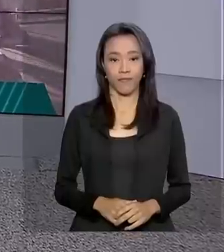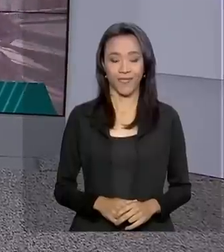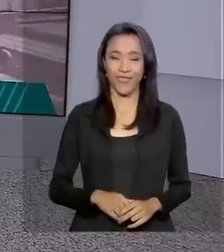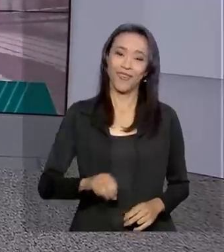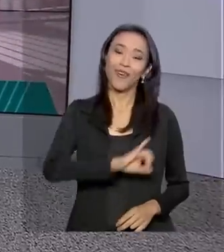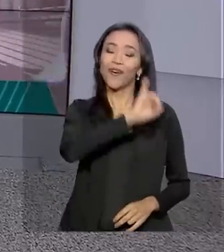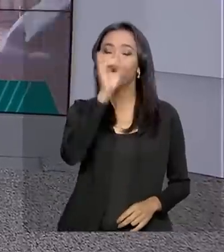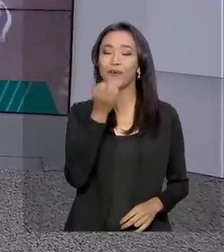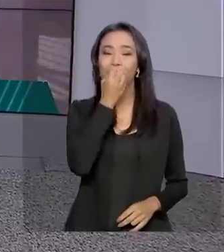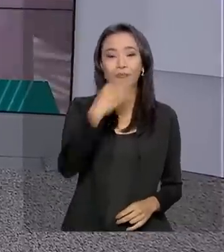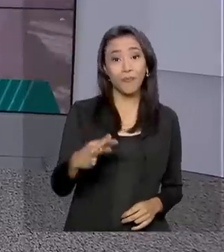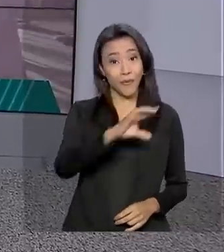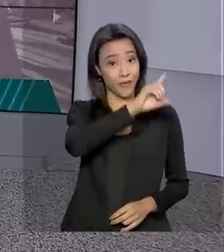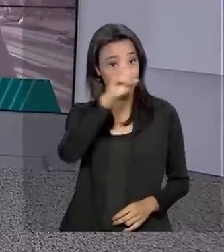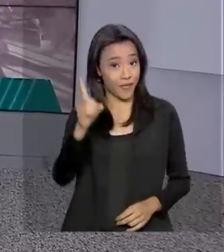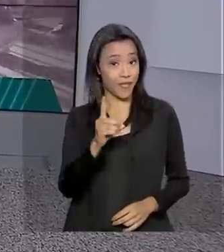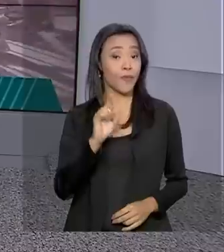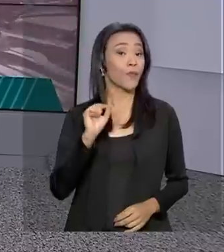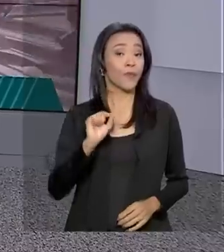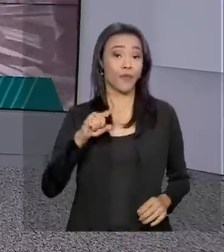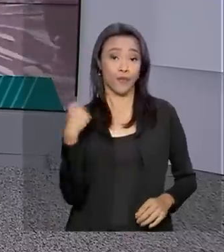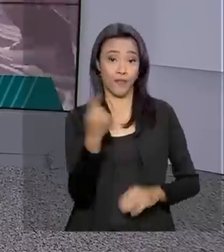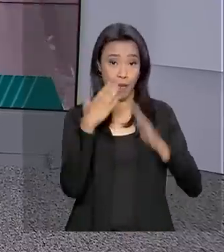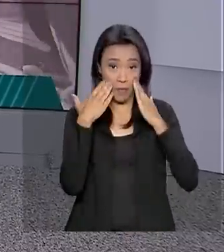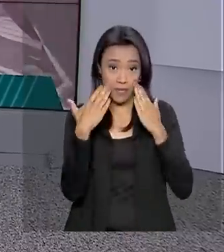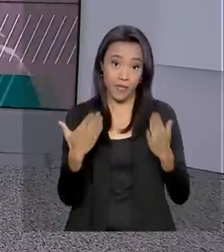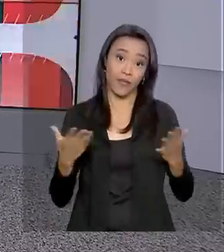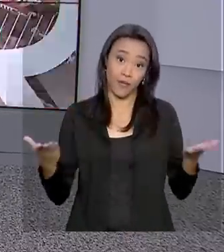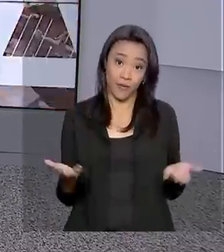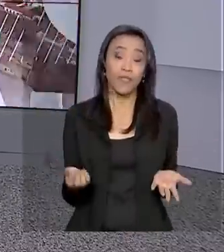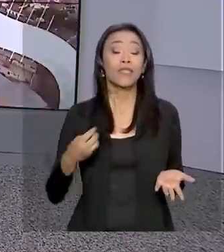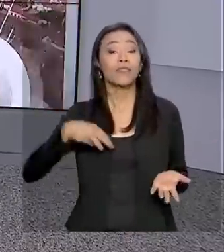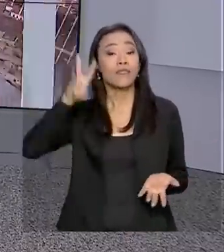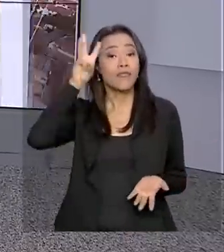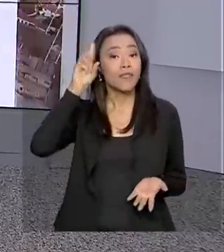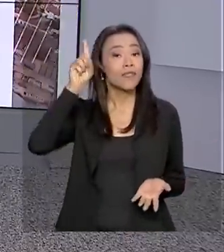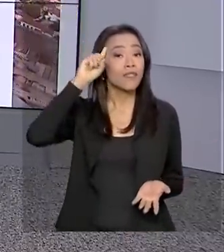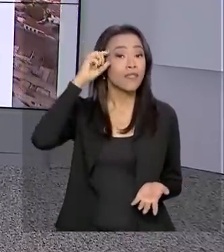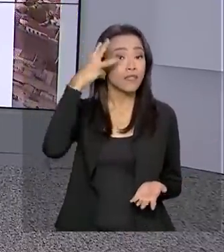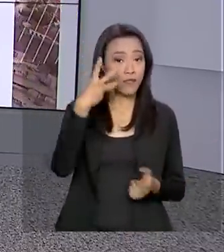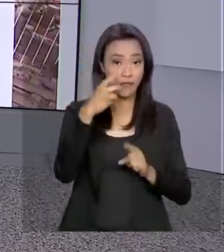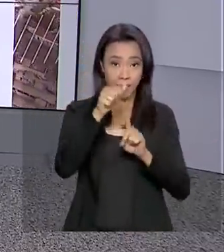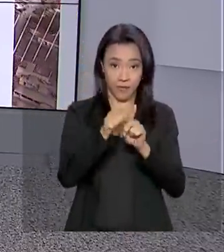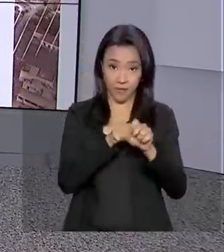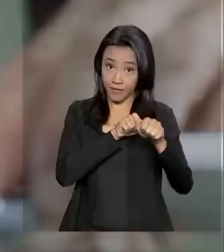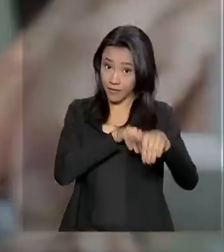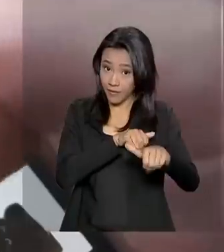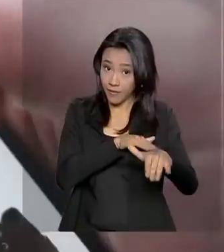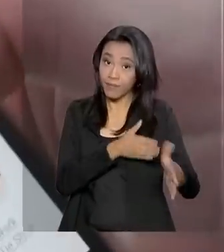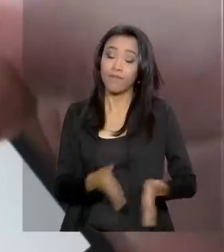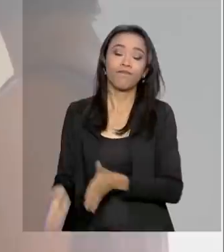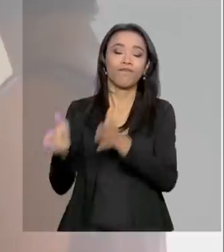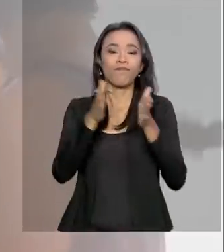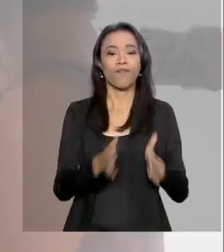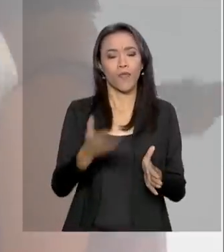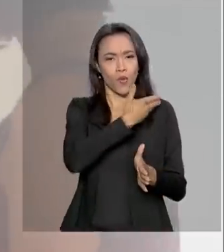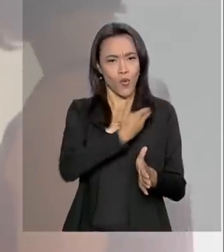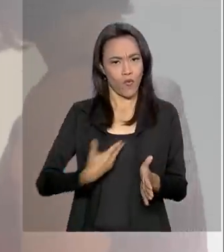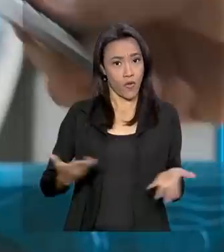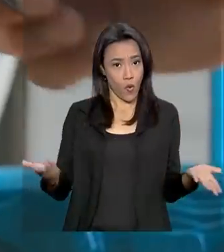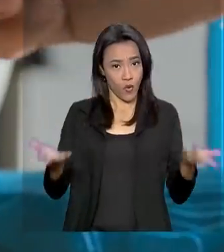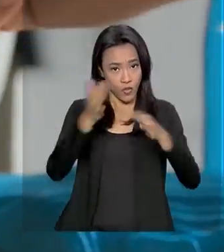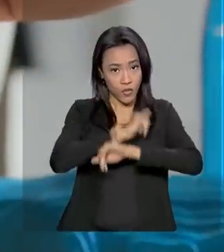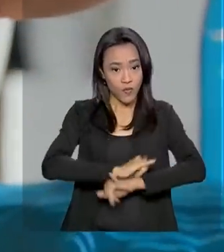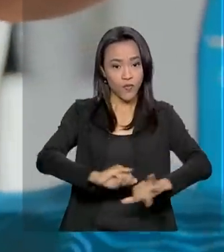Olá, bom dia pra você. Veja agora os destaques do Brasil em dia desta terça-feira, dia 3 de setembro. Governo lança hoje